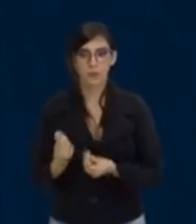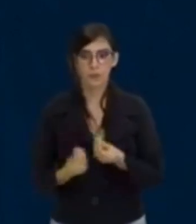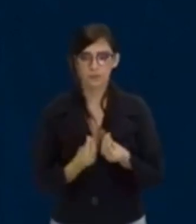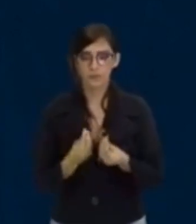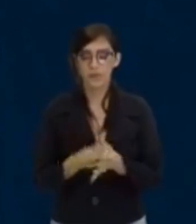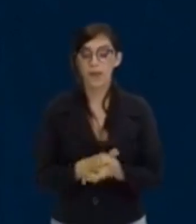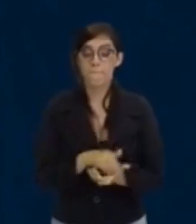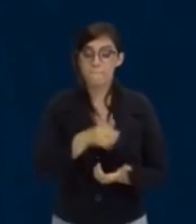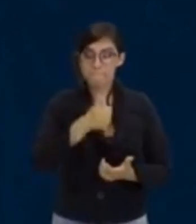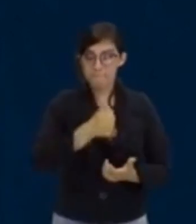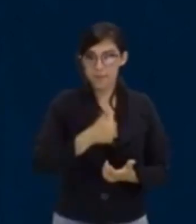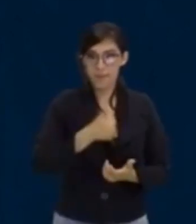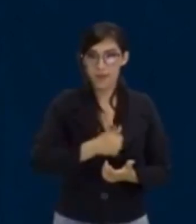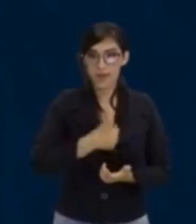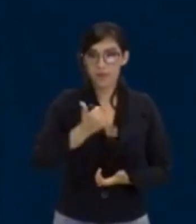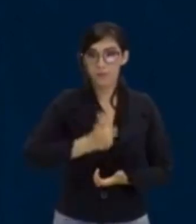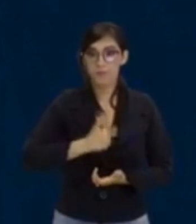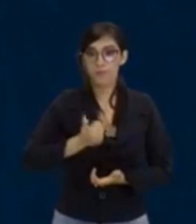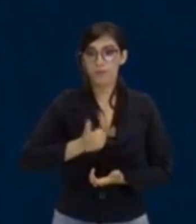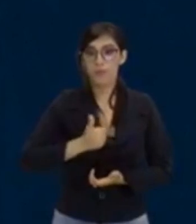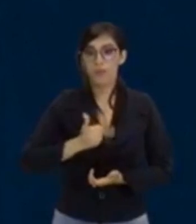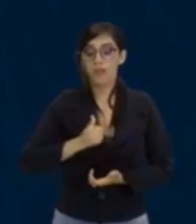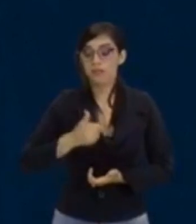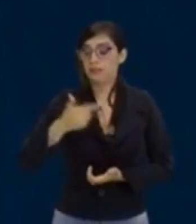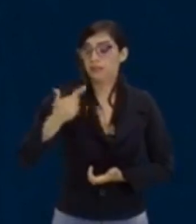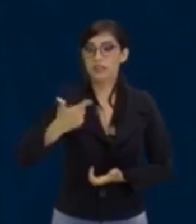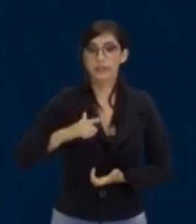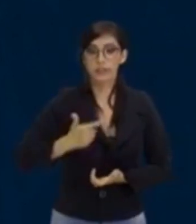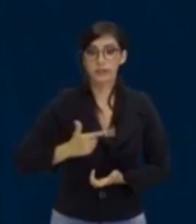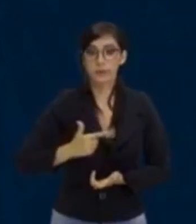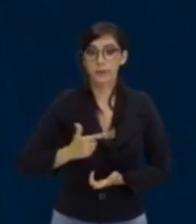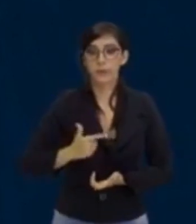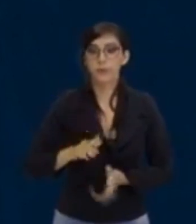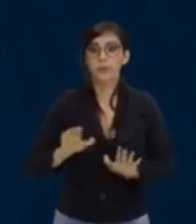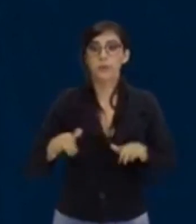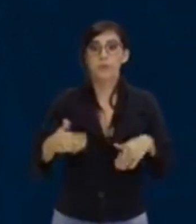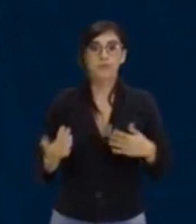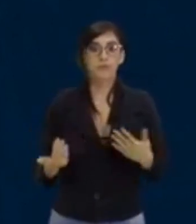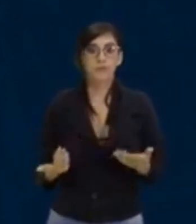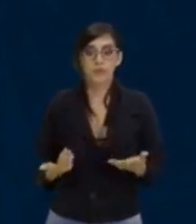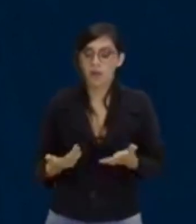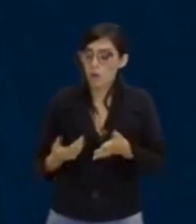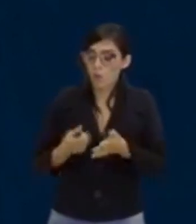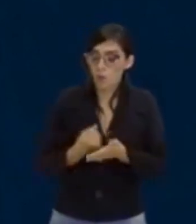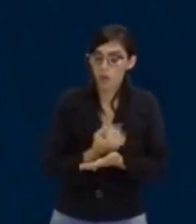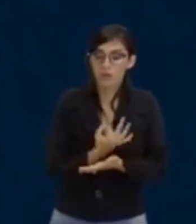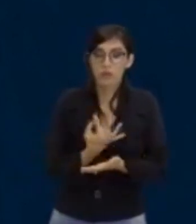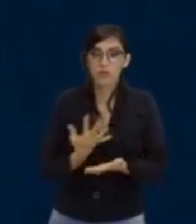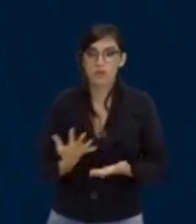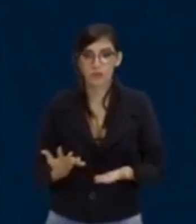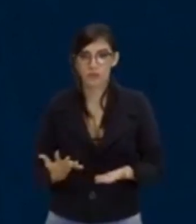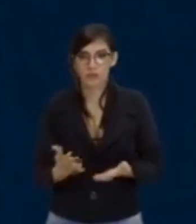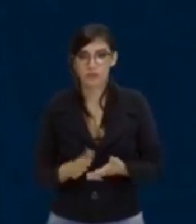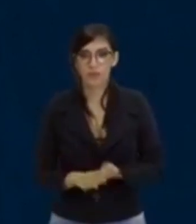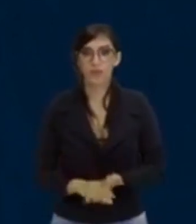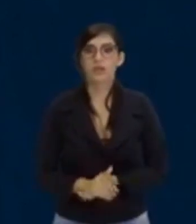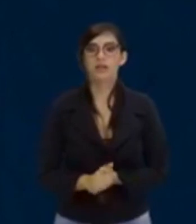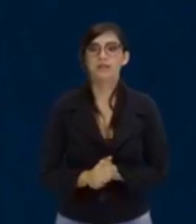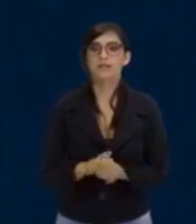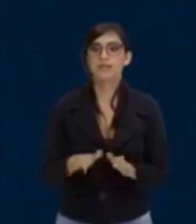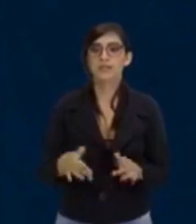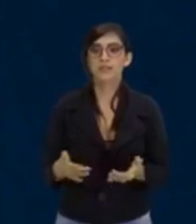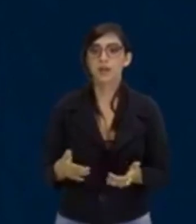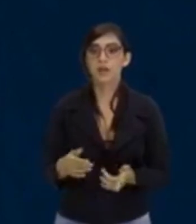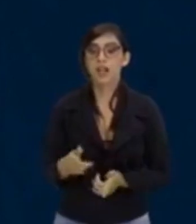aí que o grau, que essa equação, né, ela é chamada de equação do segundo grau. Já vimos o motivo por isso aí, disso aí.